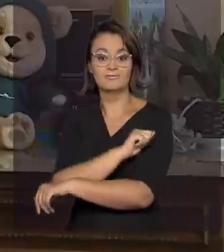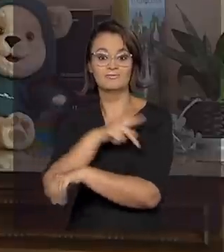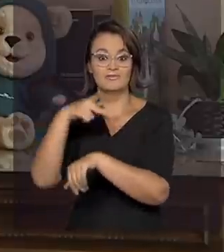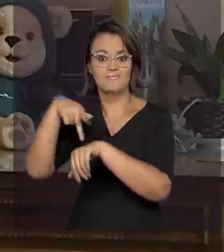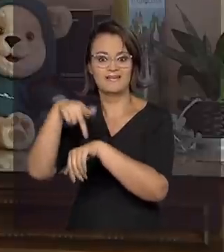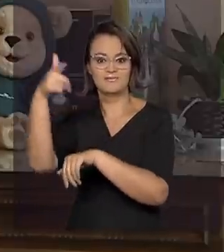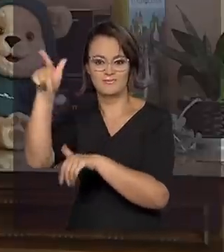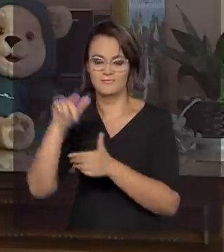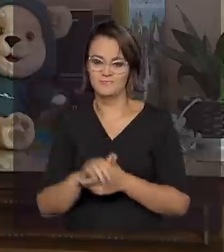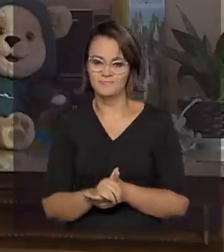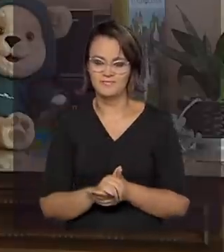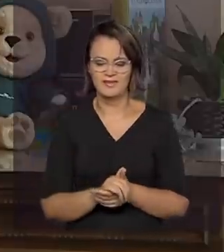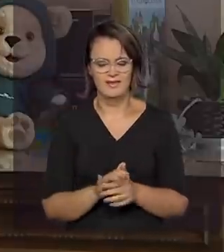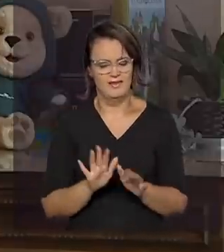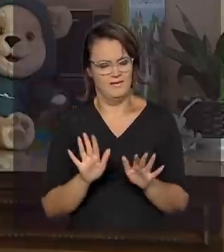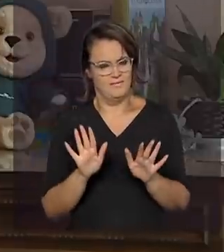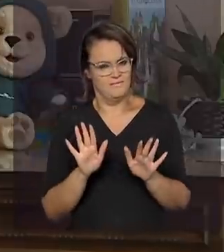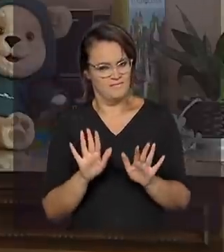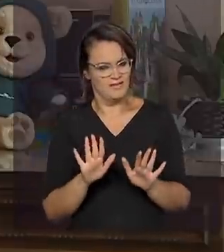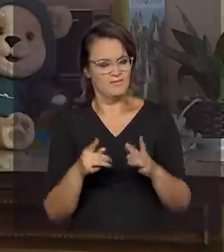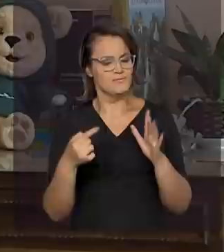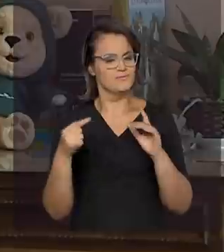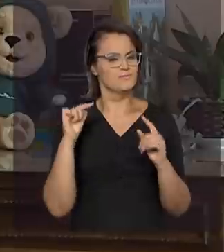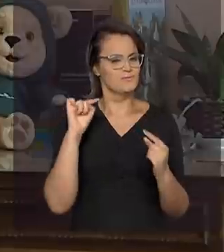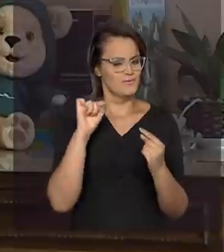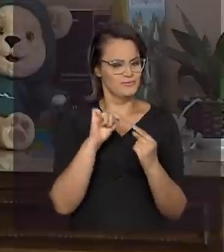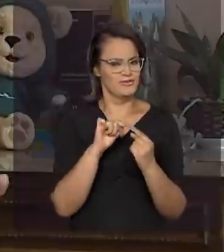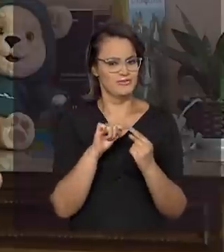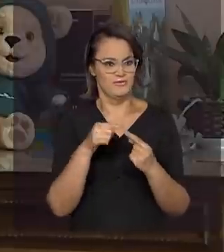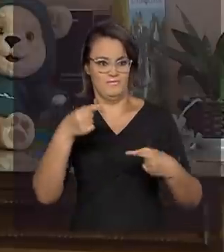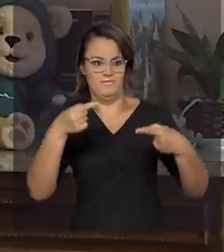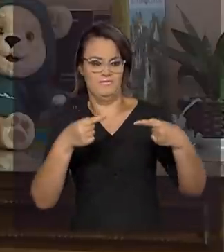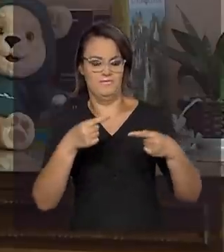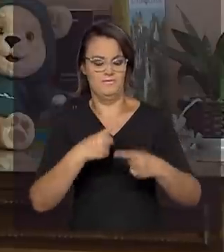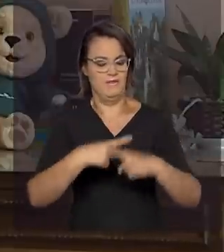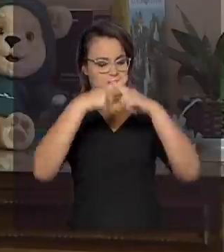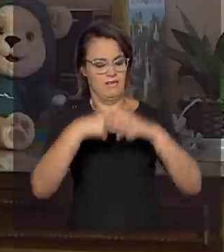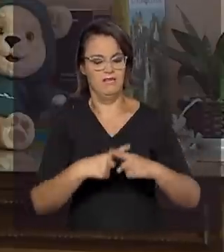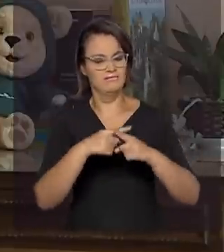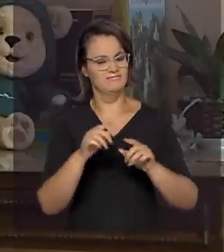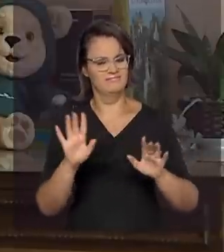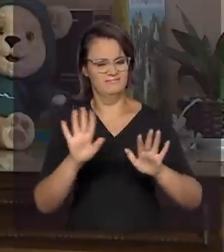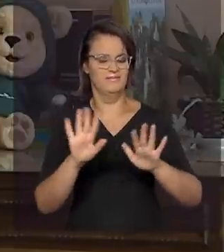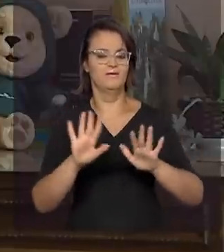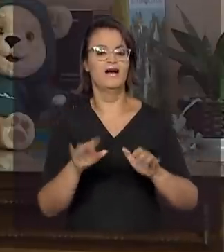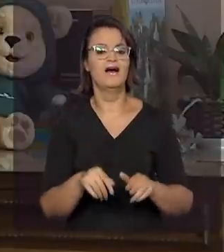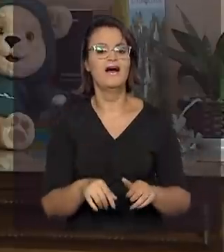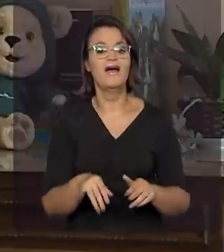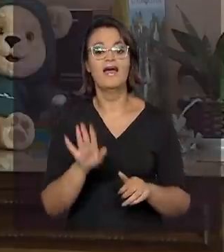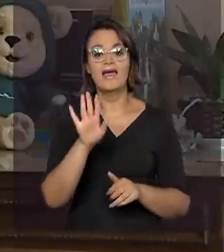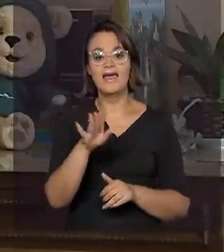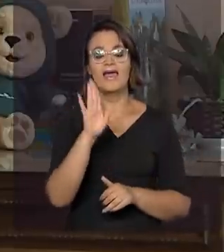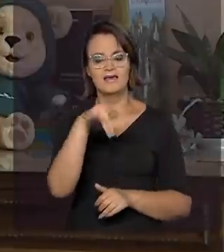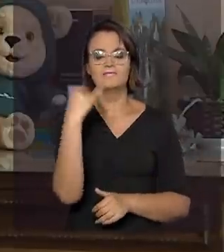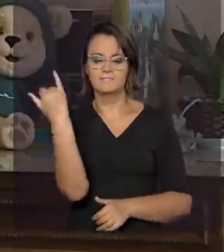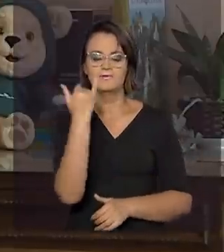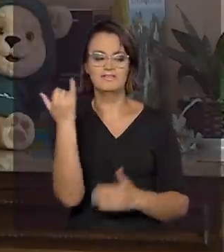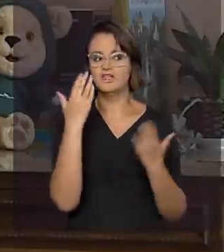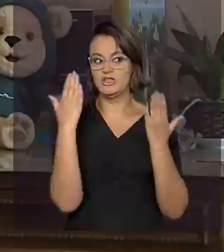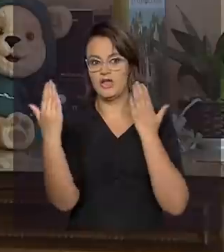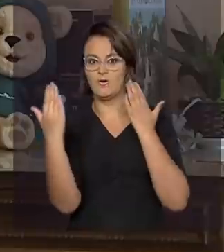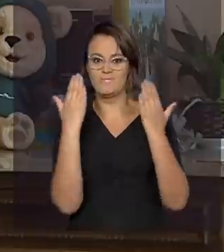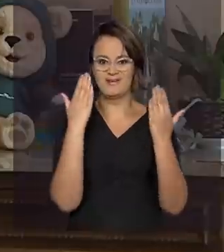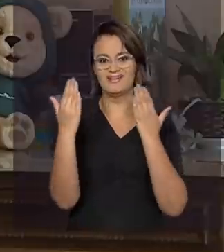Claro que não é esse o propósito do estudo, não é esse o objetivo central, mas isso é importante, porque nós,